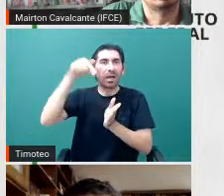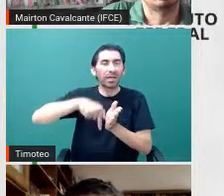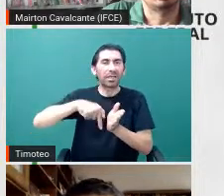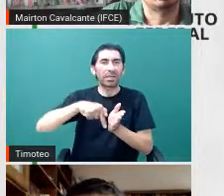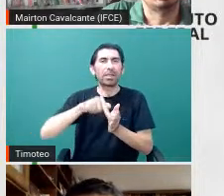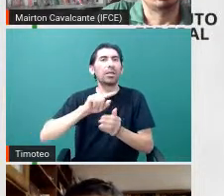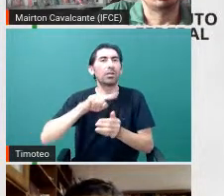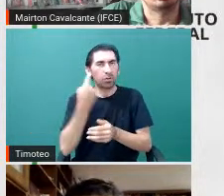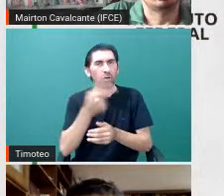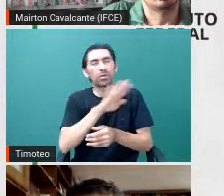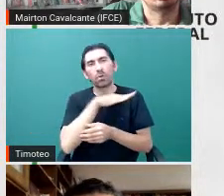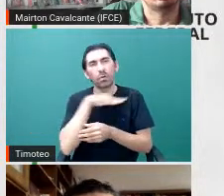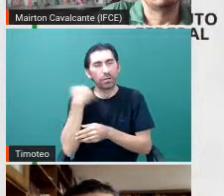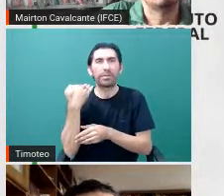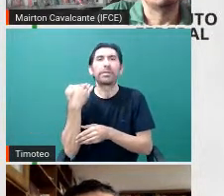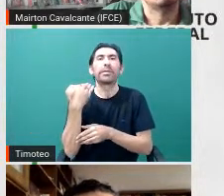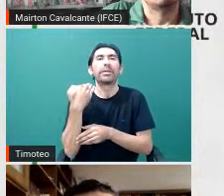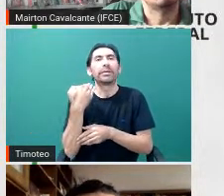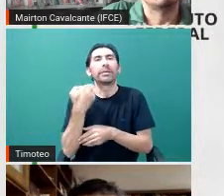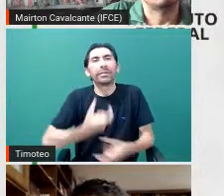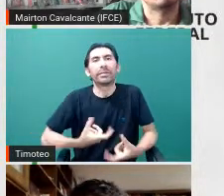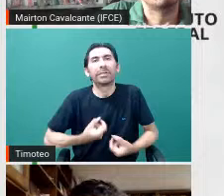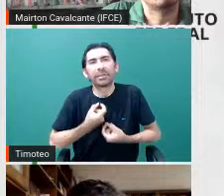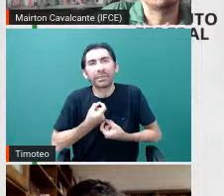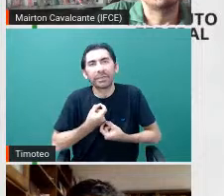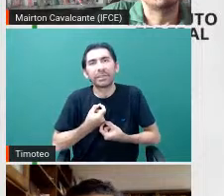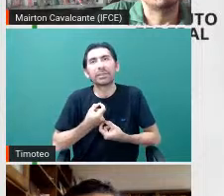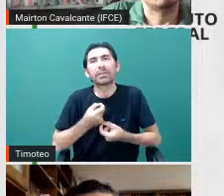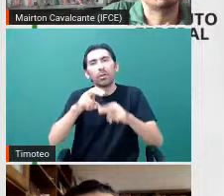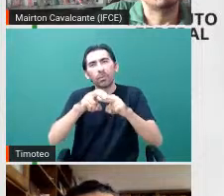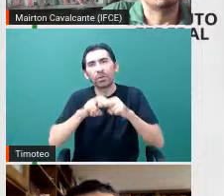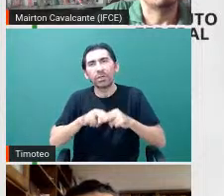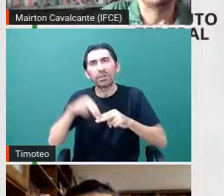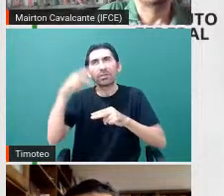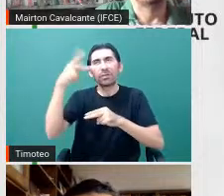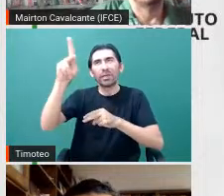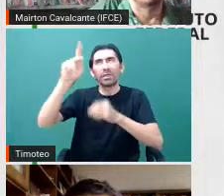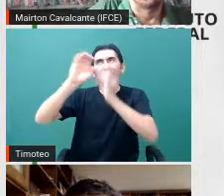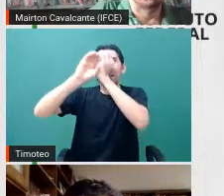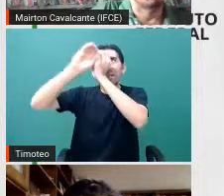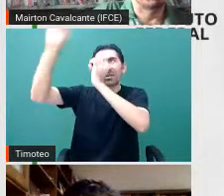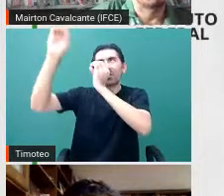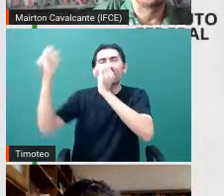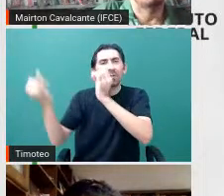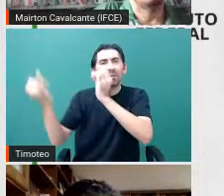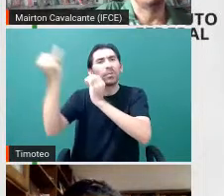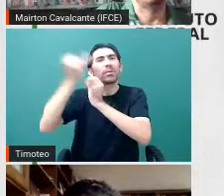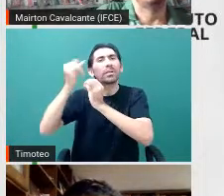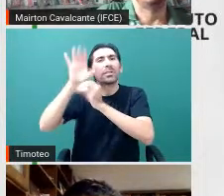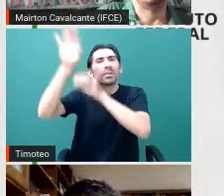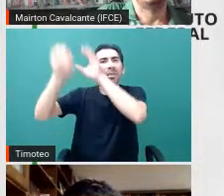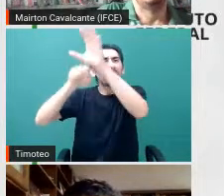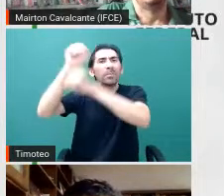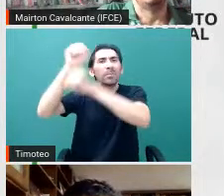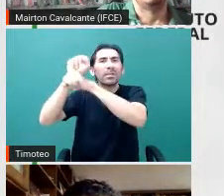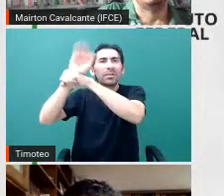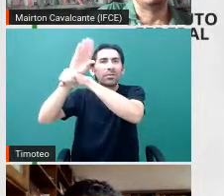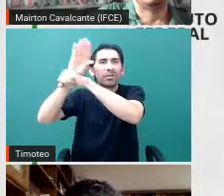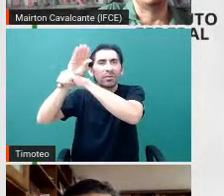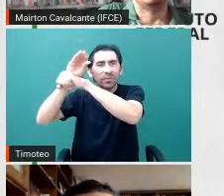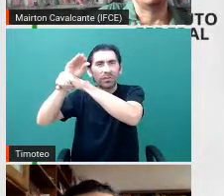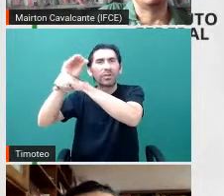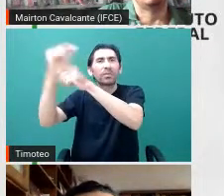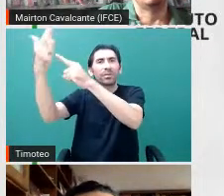a gente lança o telescópio, que é o telescópio Hubble, e ele faz observações, então, no ultravioleta, que é muito importante, então,